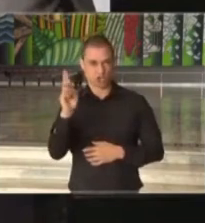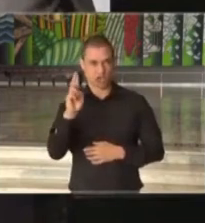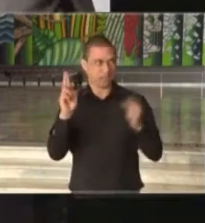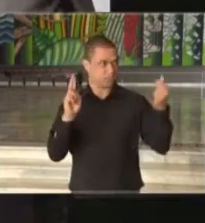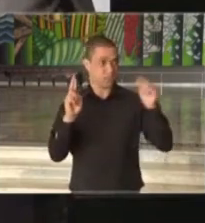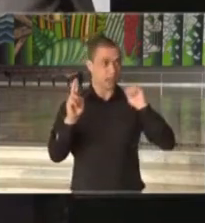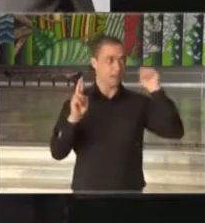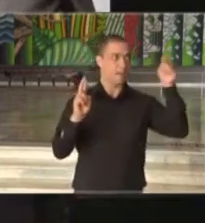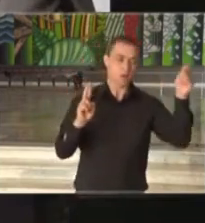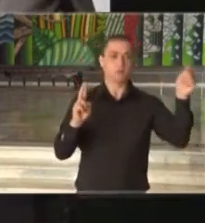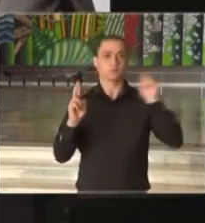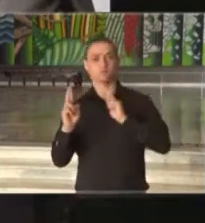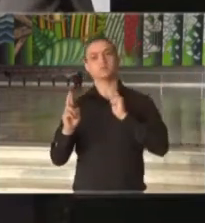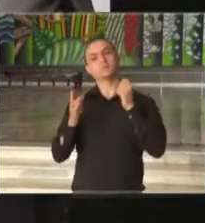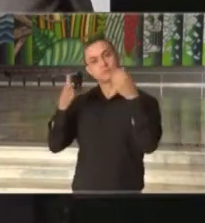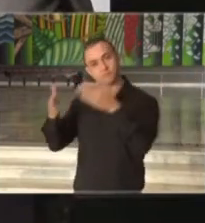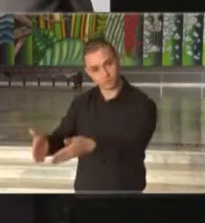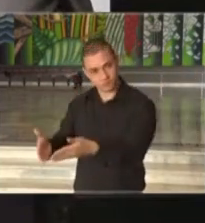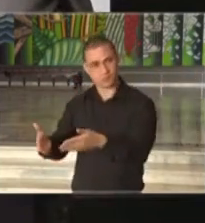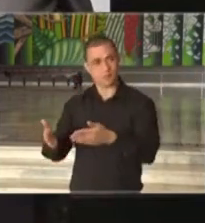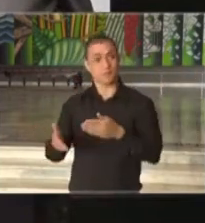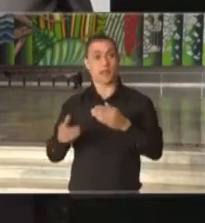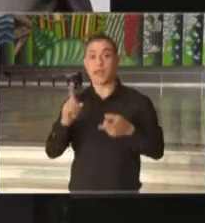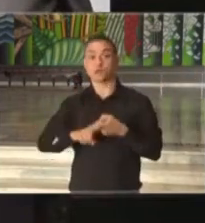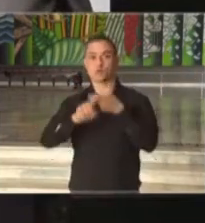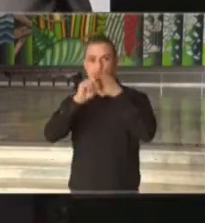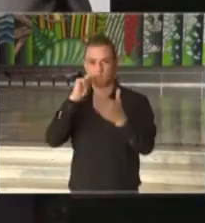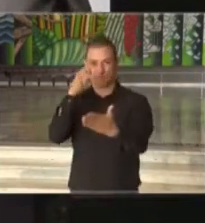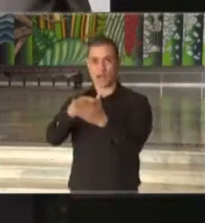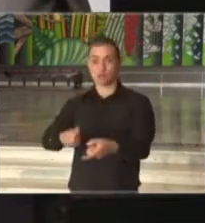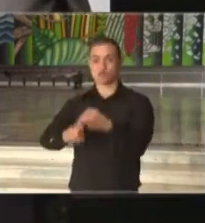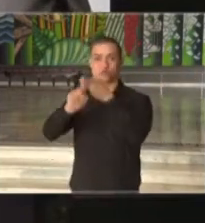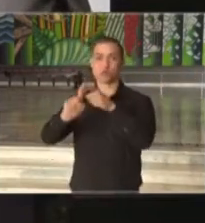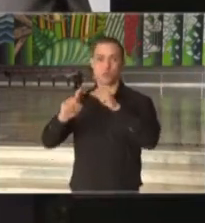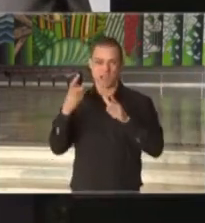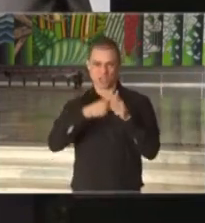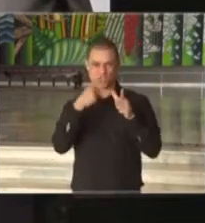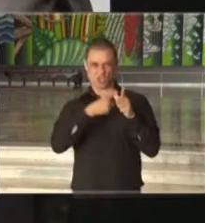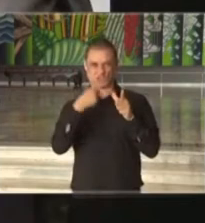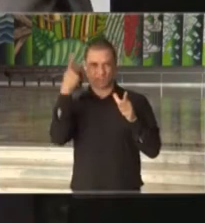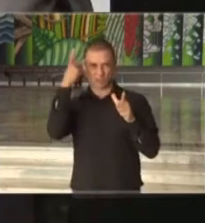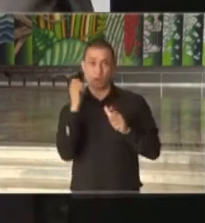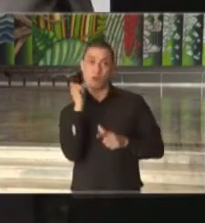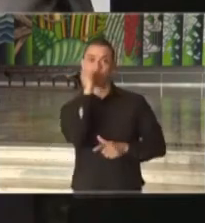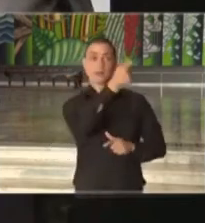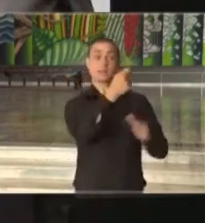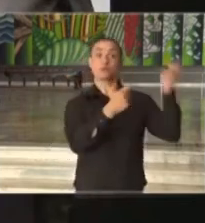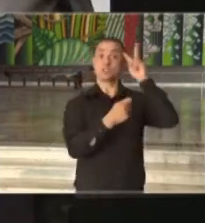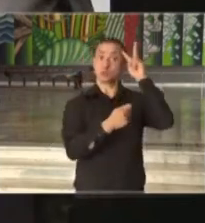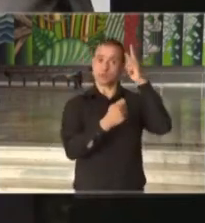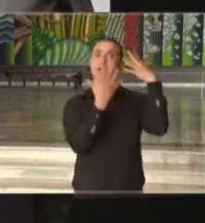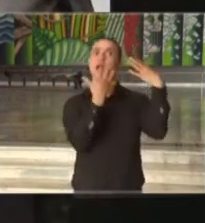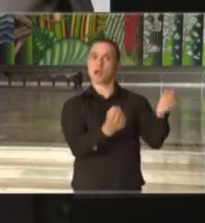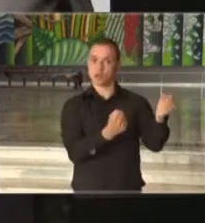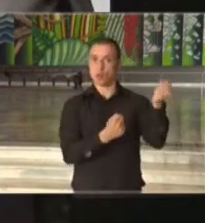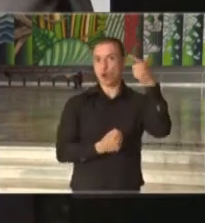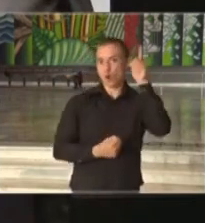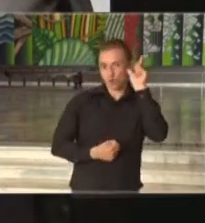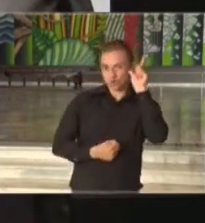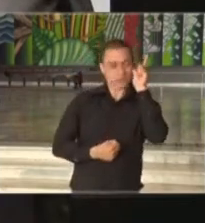Vanessa, que foi fruto da suspensão do pagamento da dívida de São Paulo na última segunda-feira, ontem,